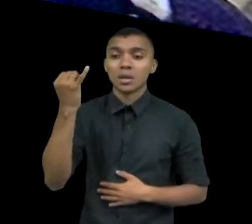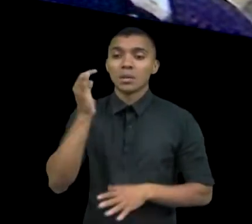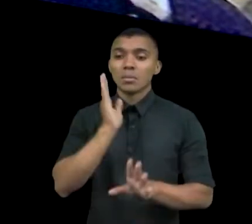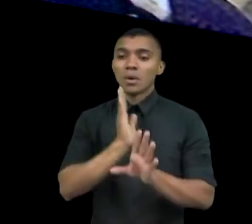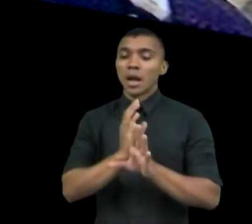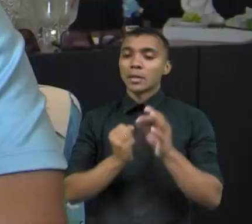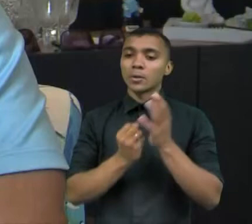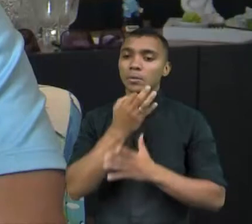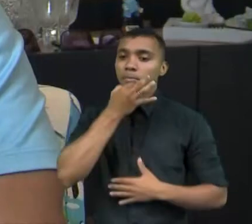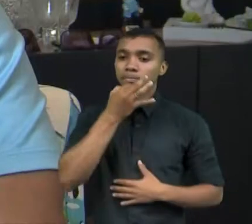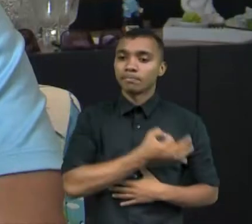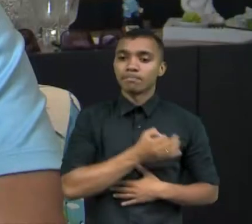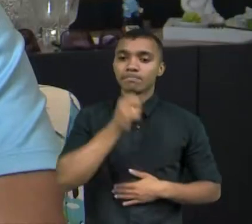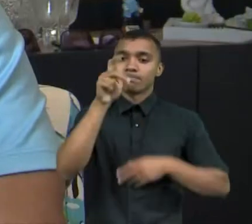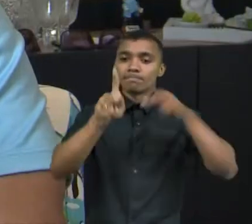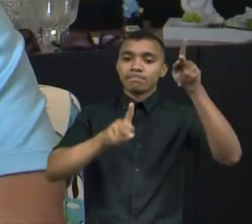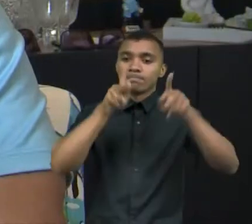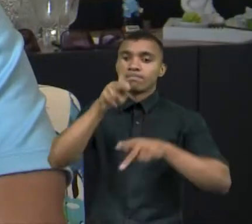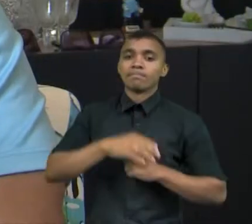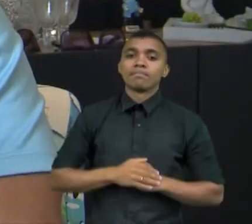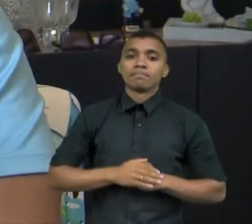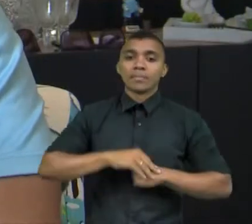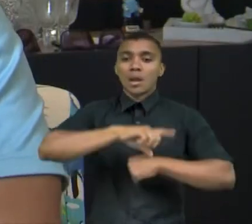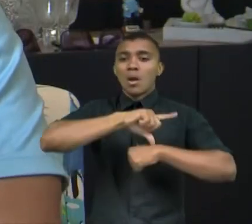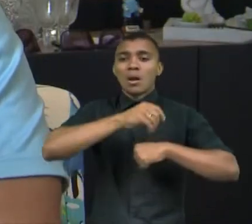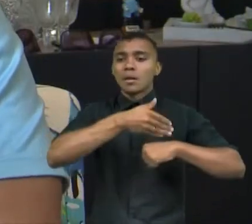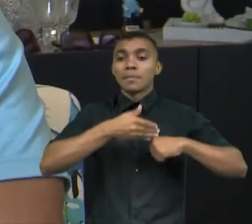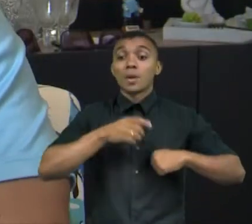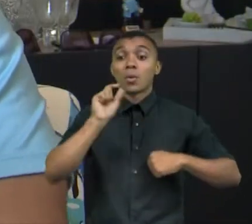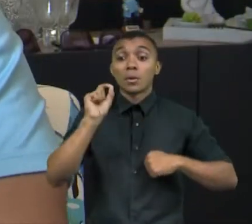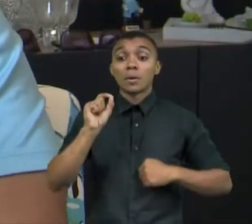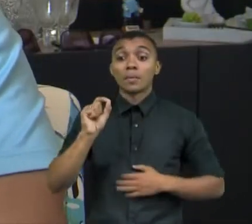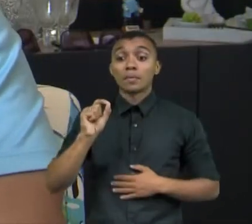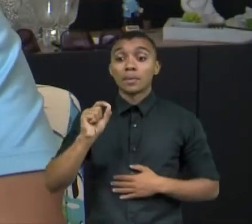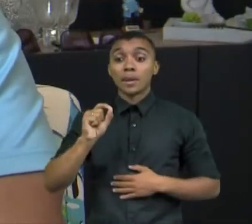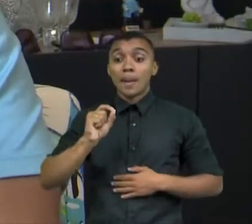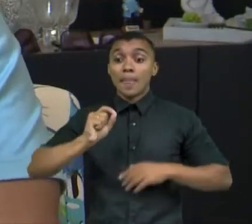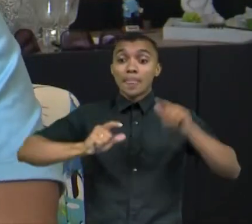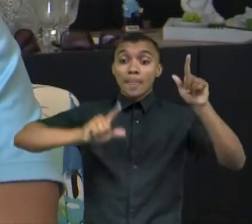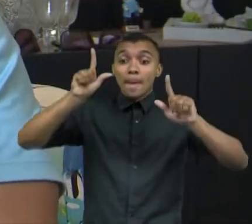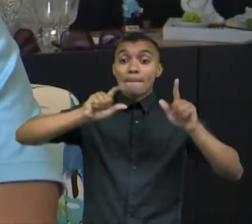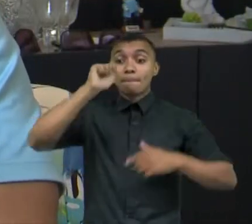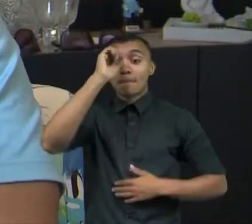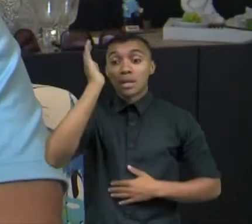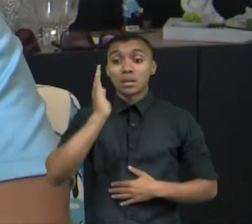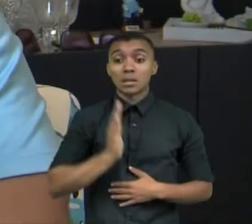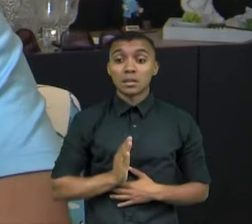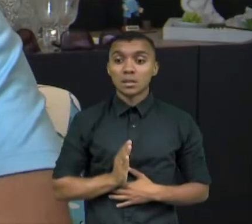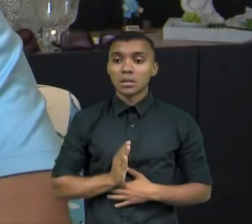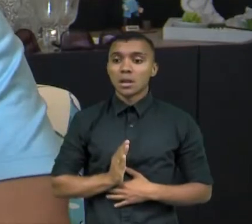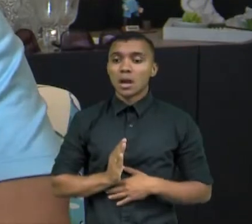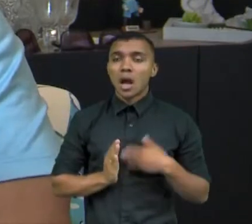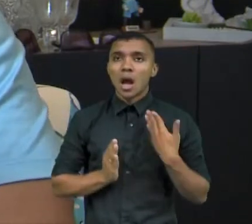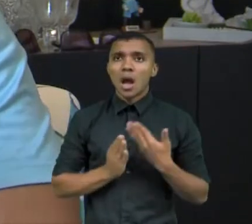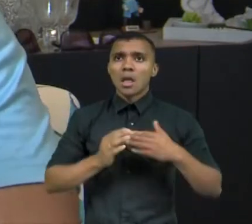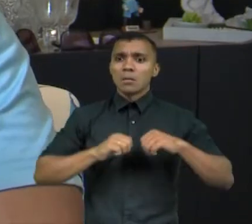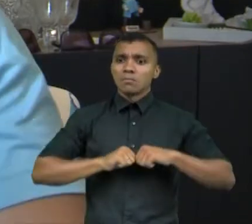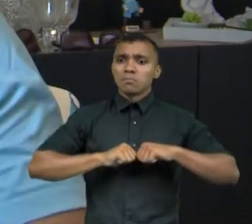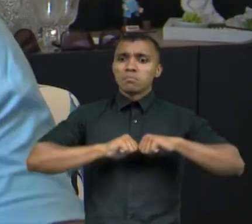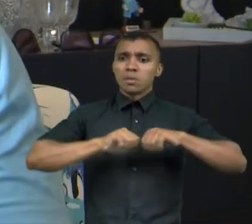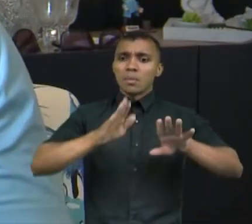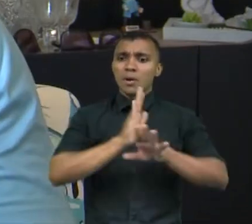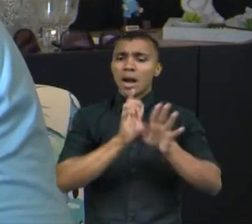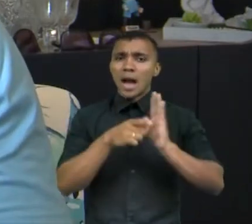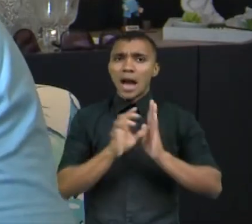dos eleitores. É um momento em que o sistema de TV brasileiro está em franca expansão. A gente está saindo da ditadura,